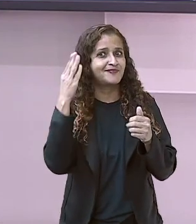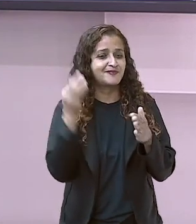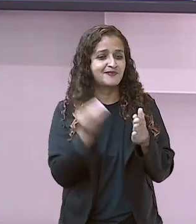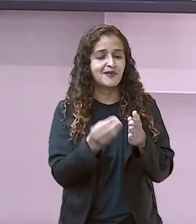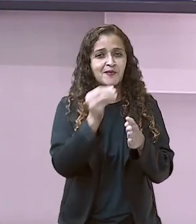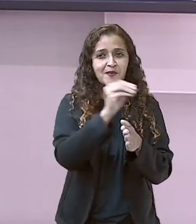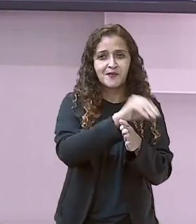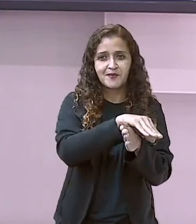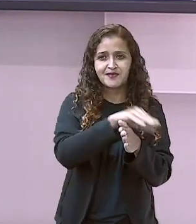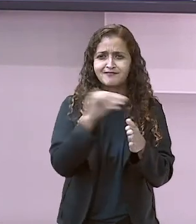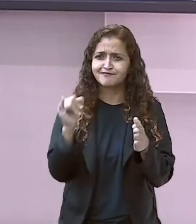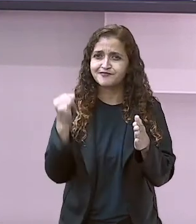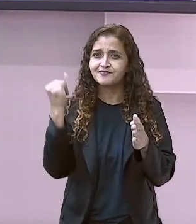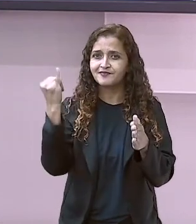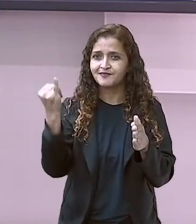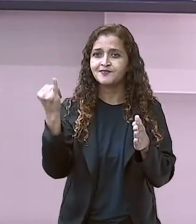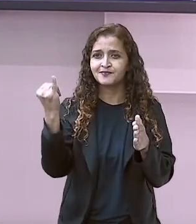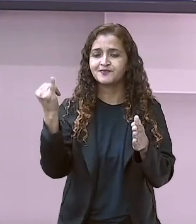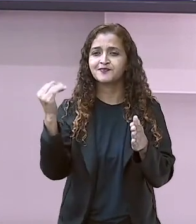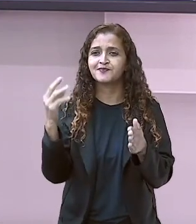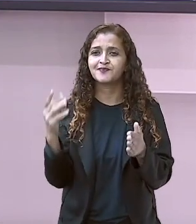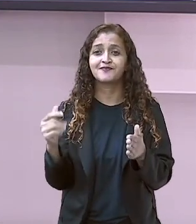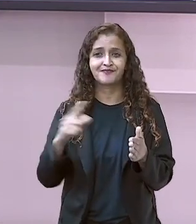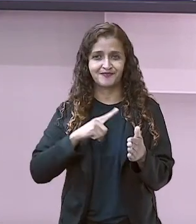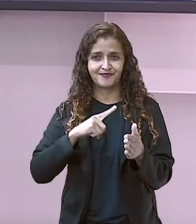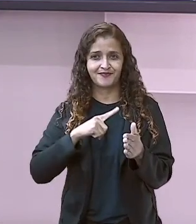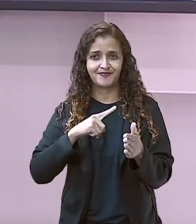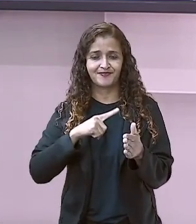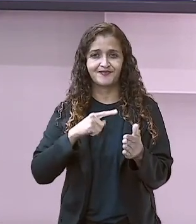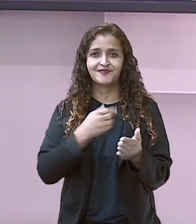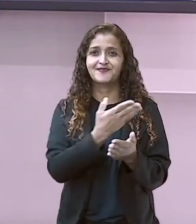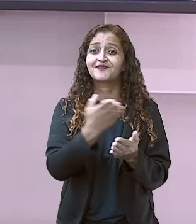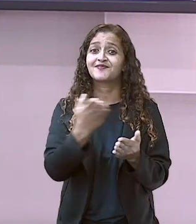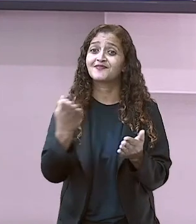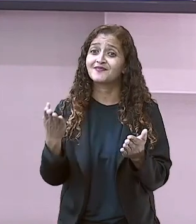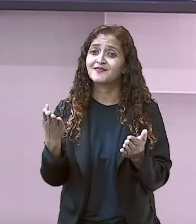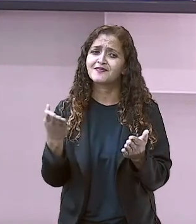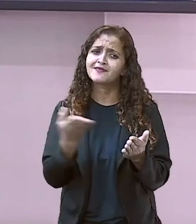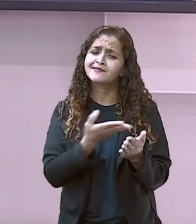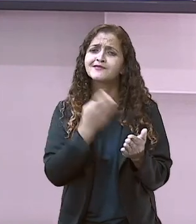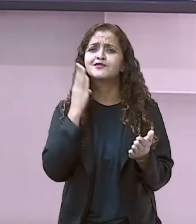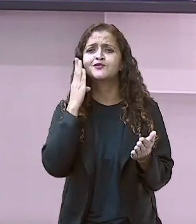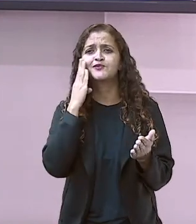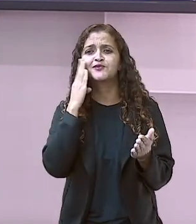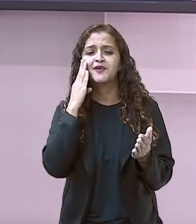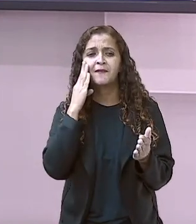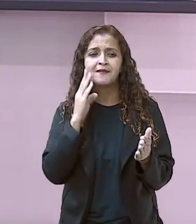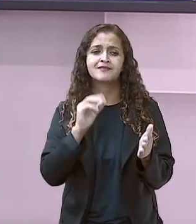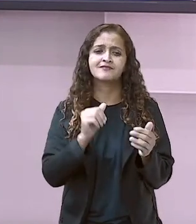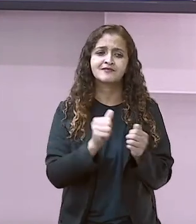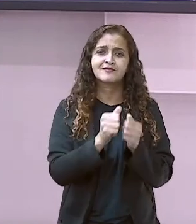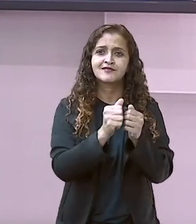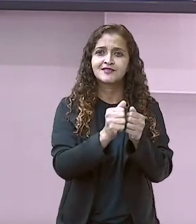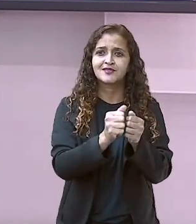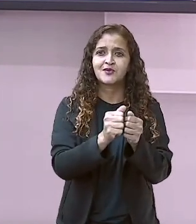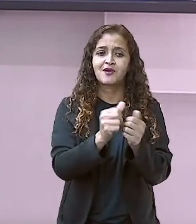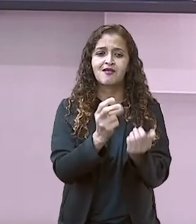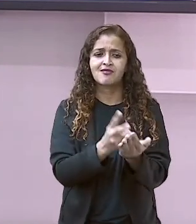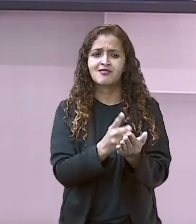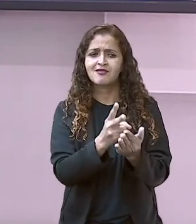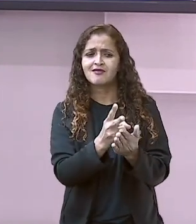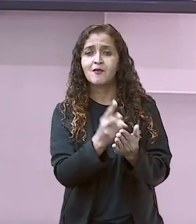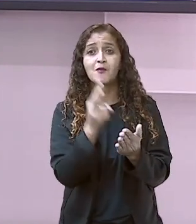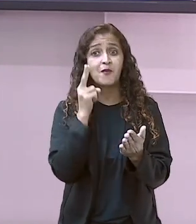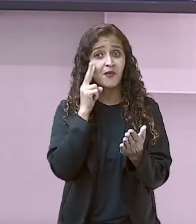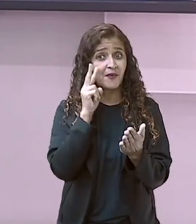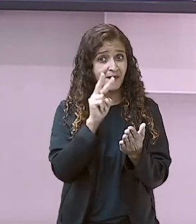isso? Na atividade impressa, lá também tem um calendário. Para você saber, acompanhar os dias da semana,